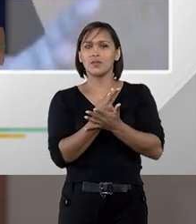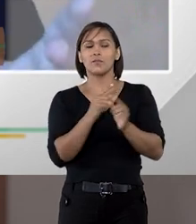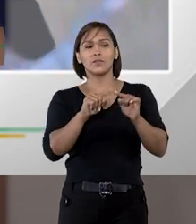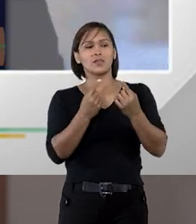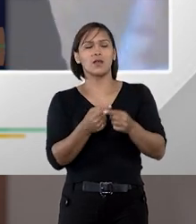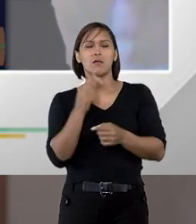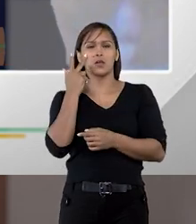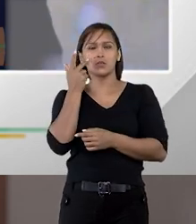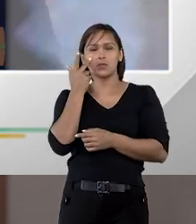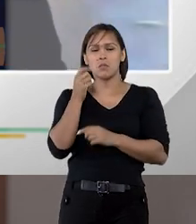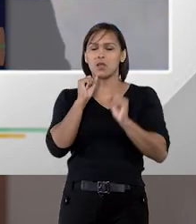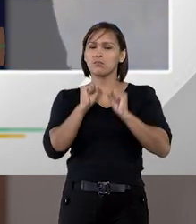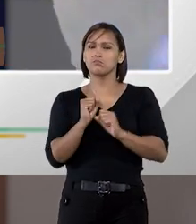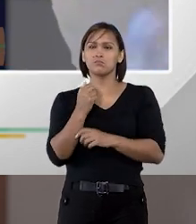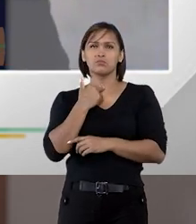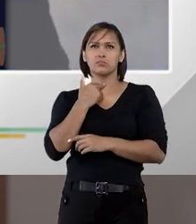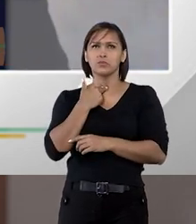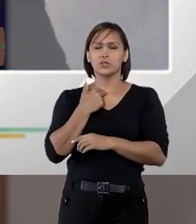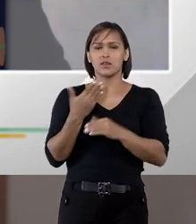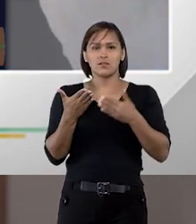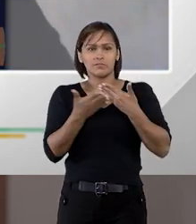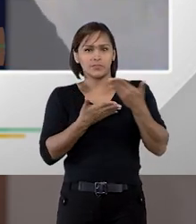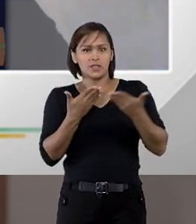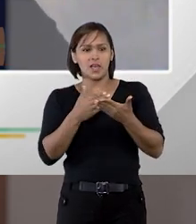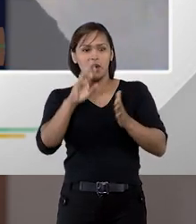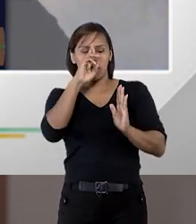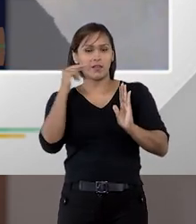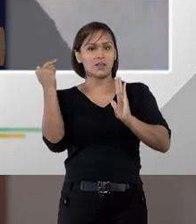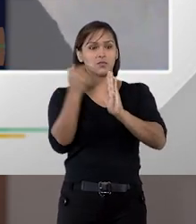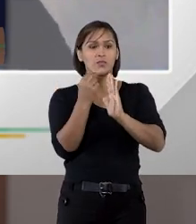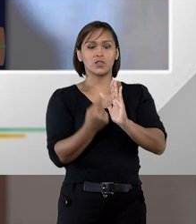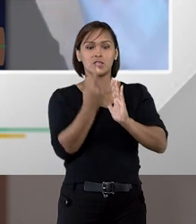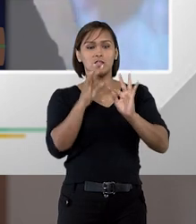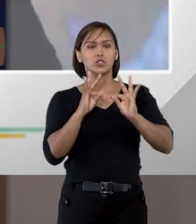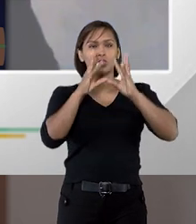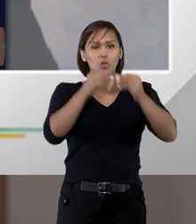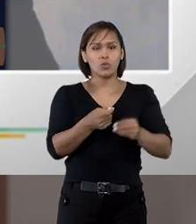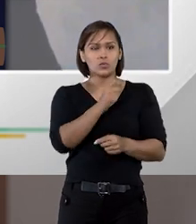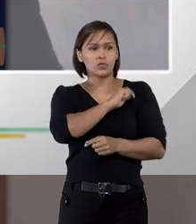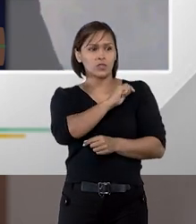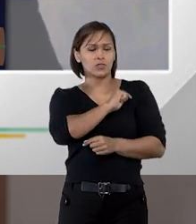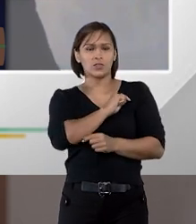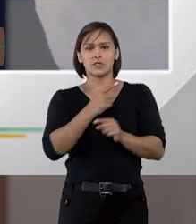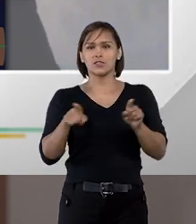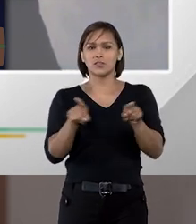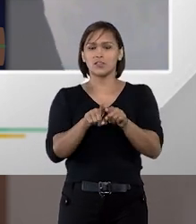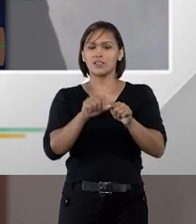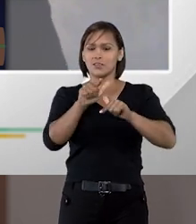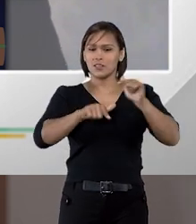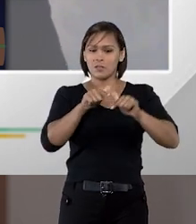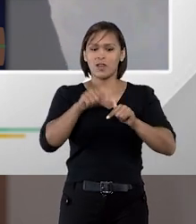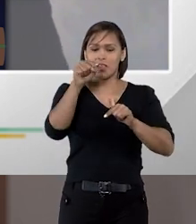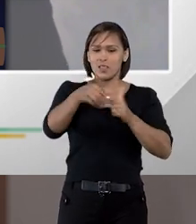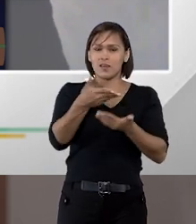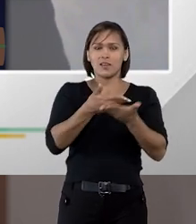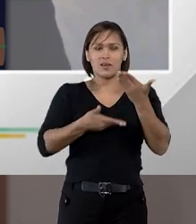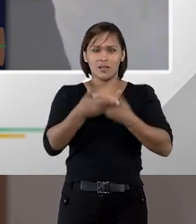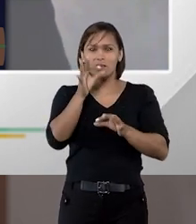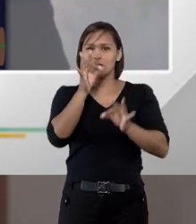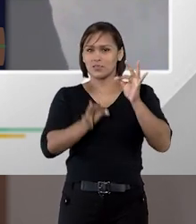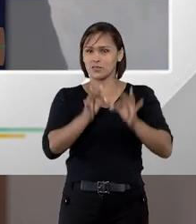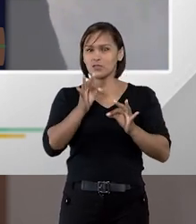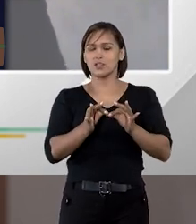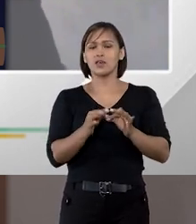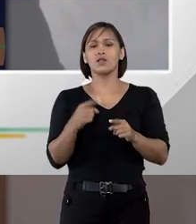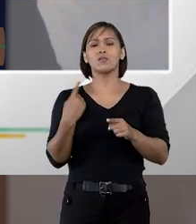Você não precisa, naturalmente, nem poderia, não seria razoável, responsabilizar todos os agentes públicos que atuaram naquela relação